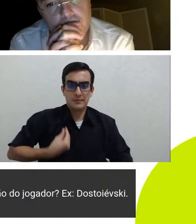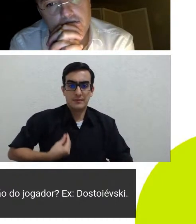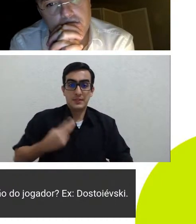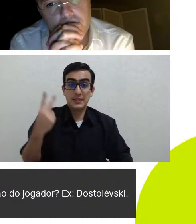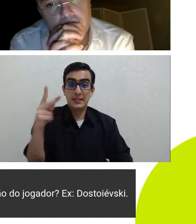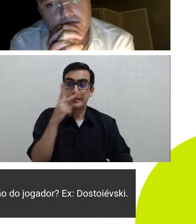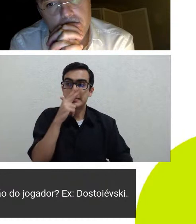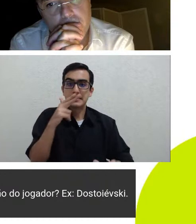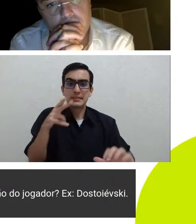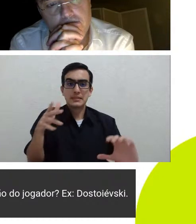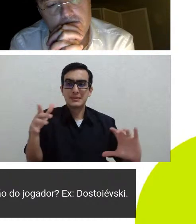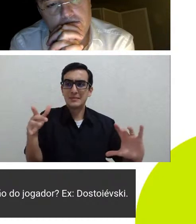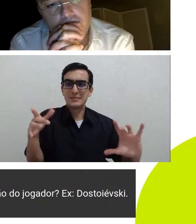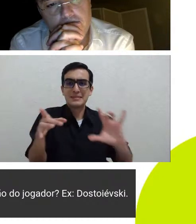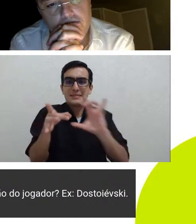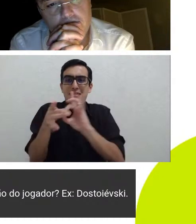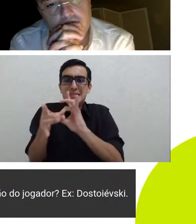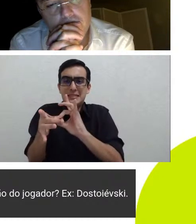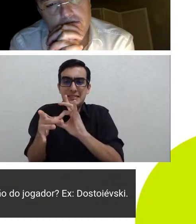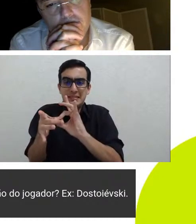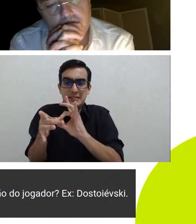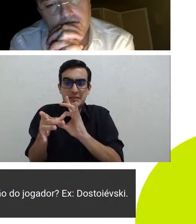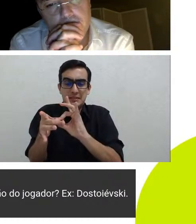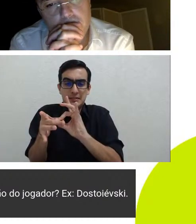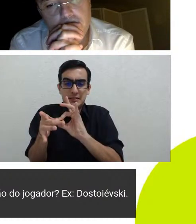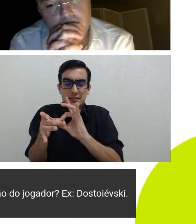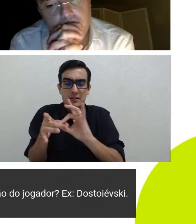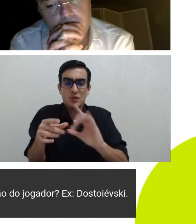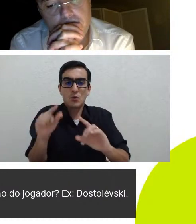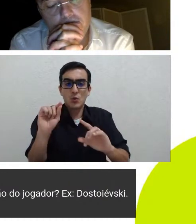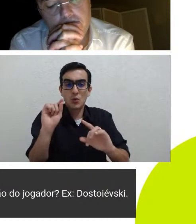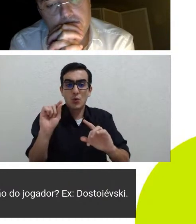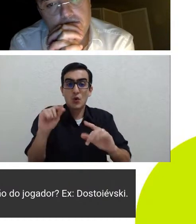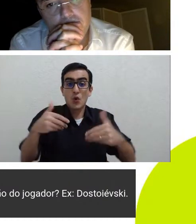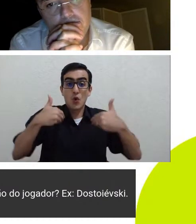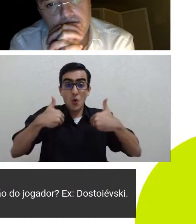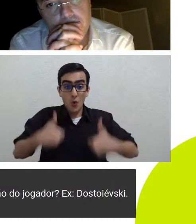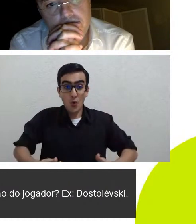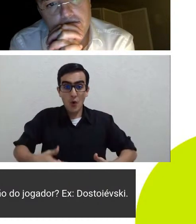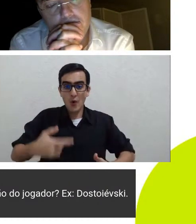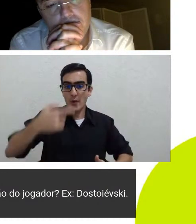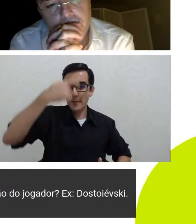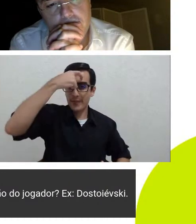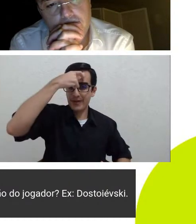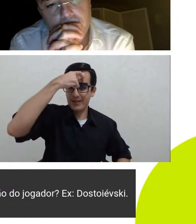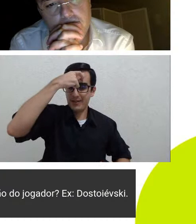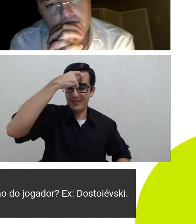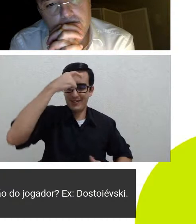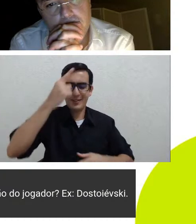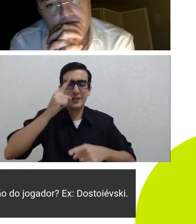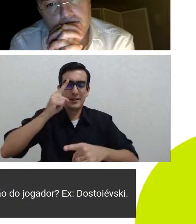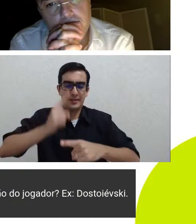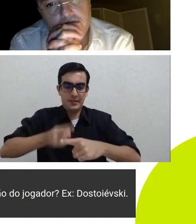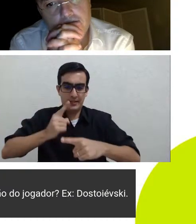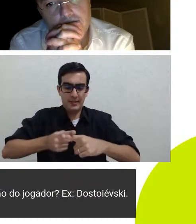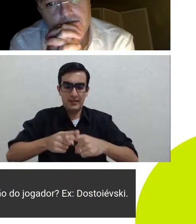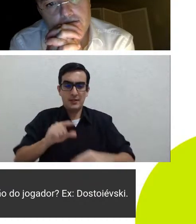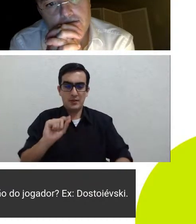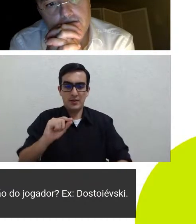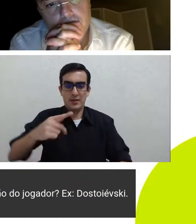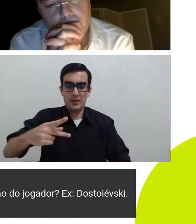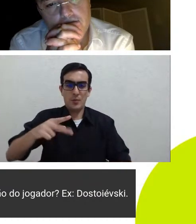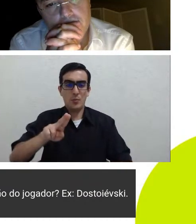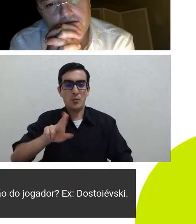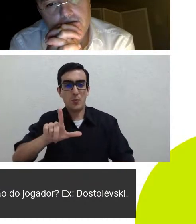preso na fronteira entre corpo e mente porque se a gente for pensar a função da pulsão